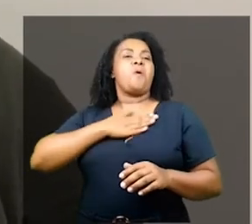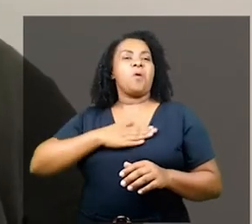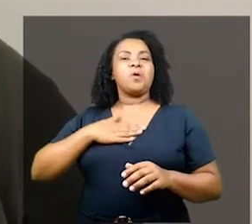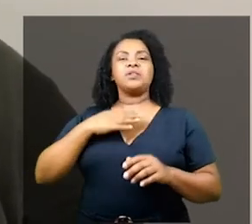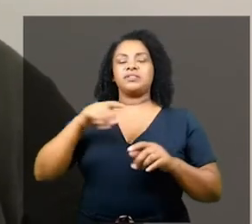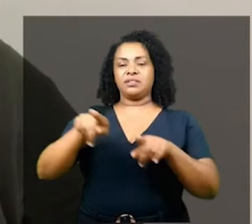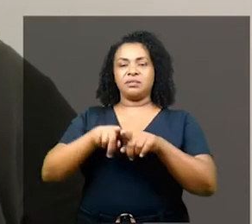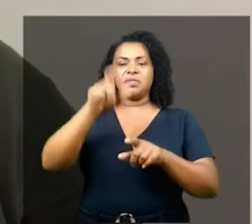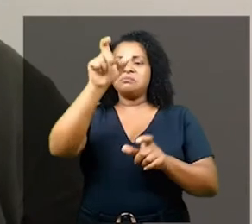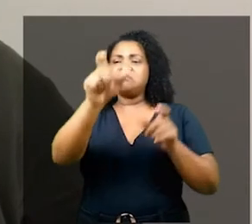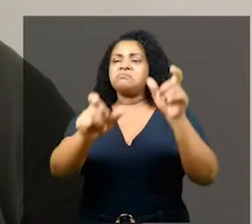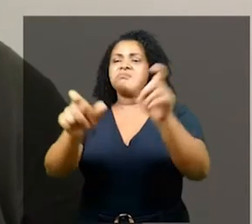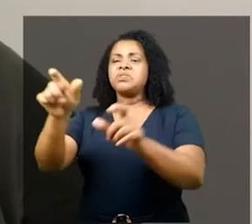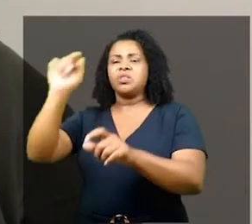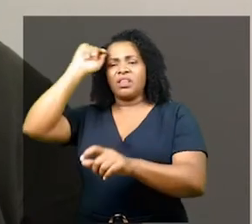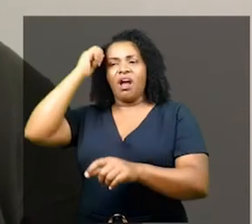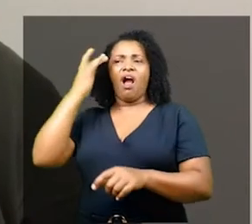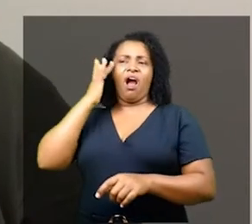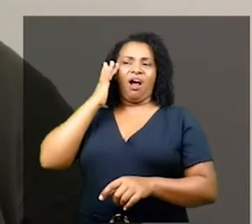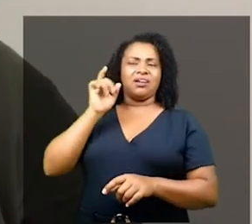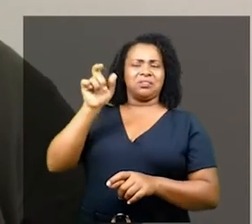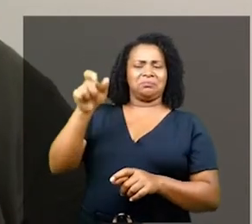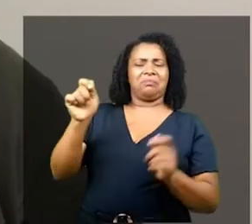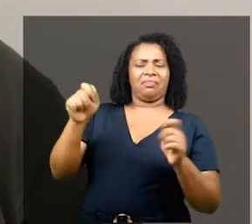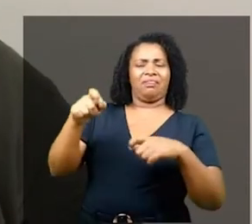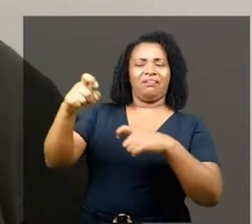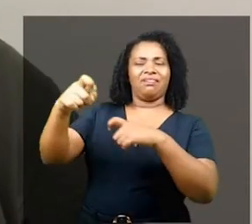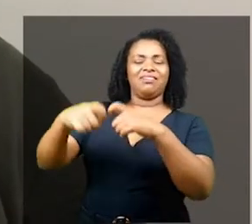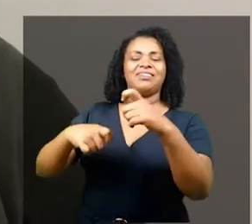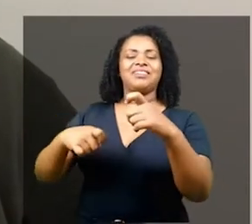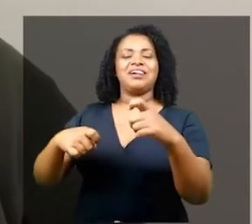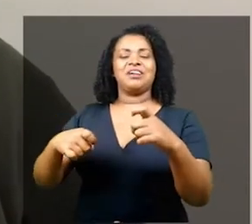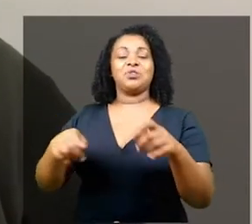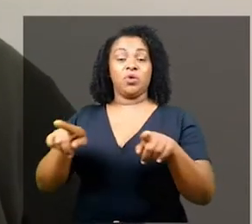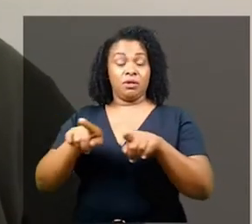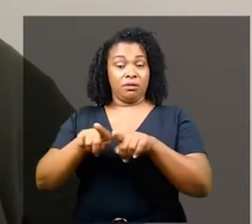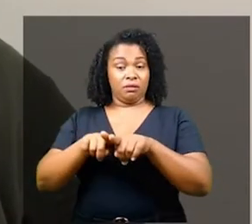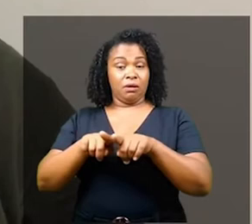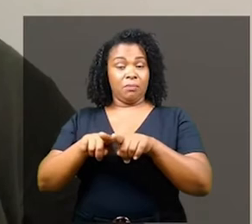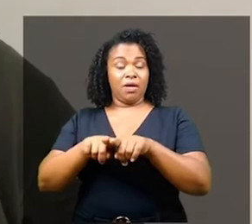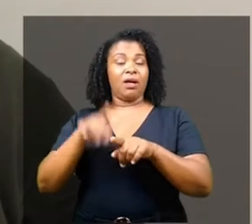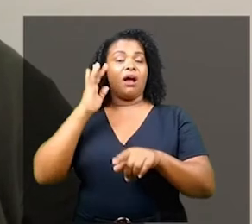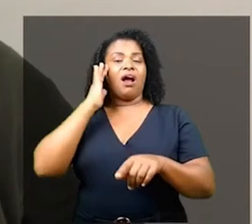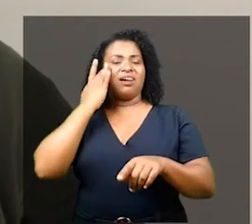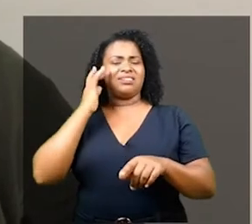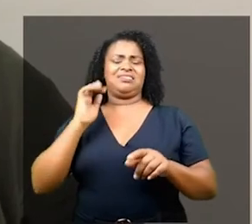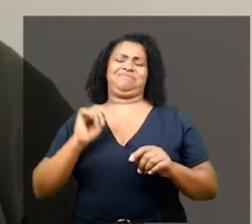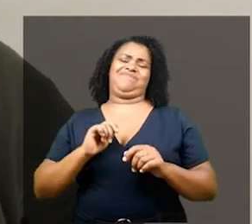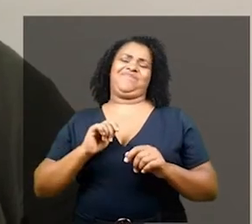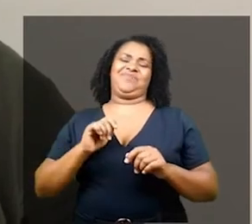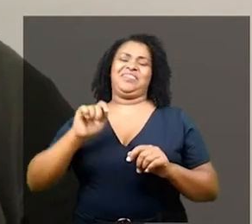invisibilizam nossa existência enquanto colocamos comida na mesa de onde servirão seus